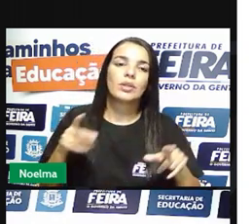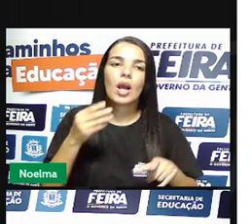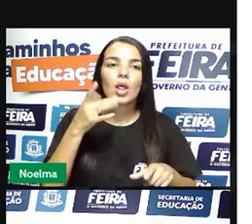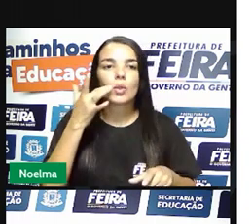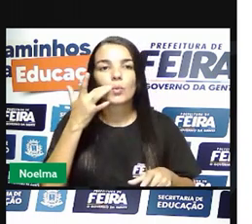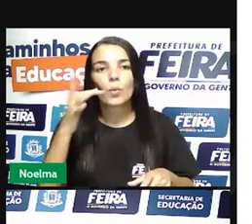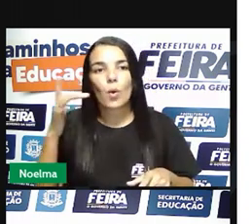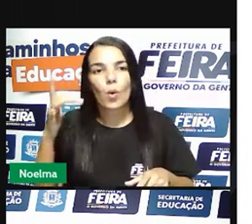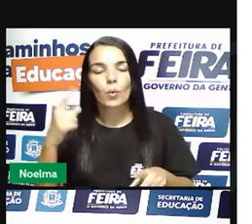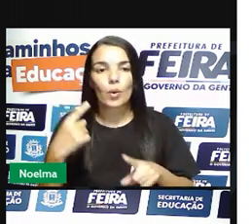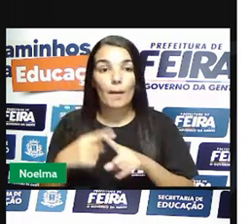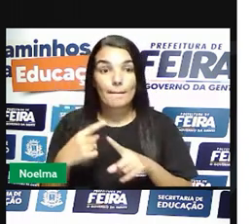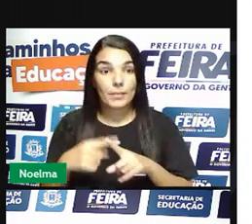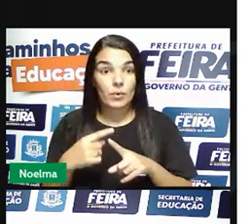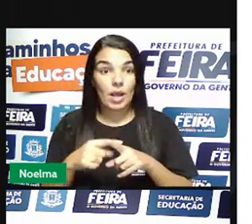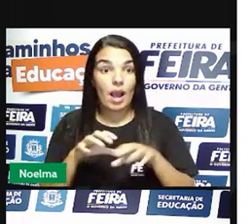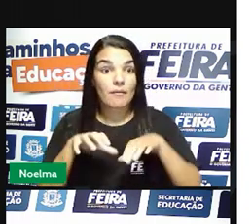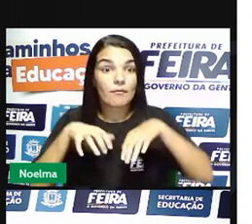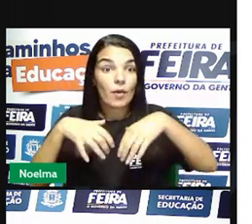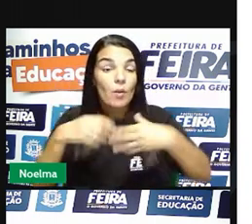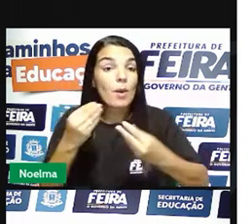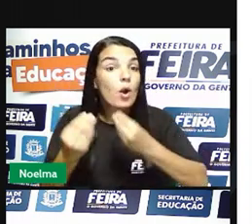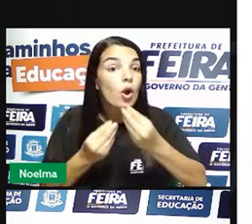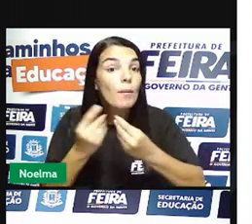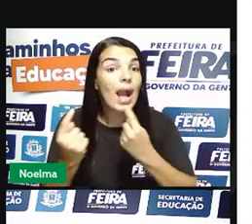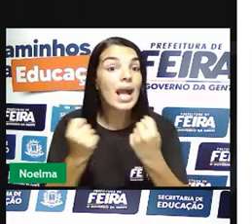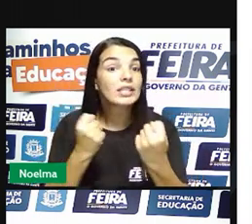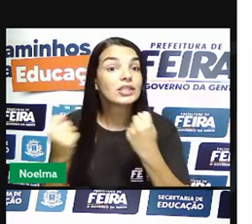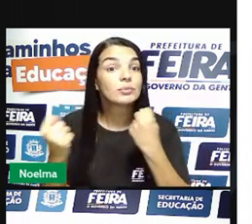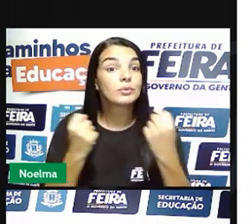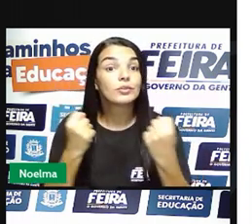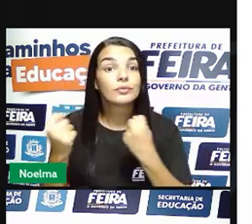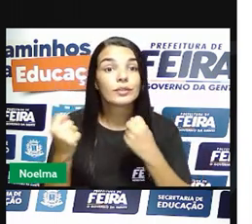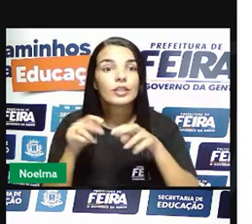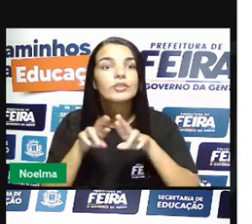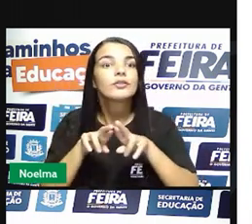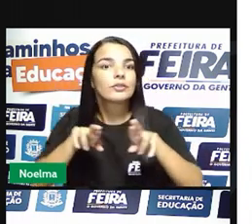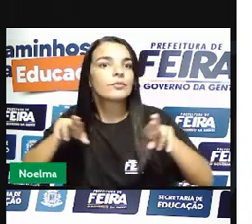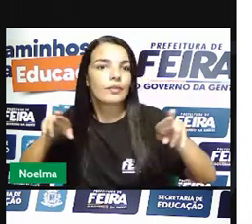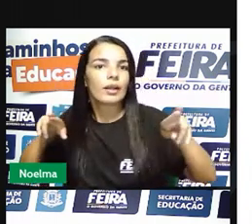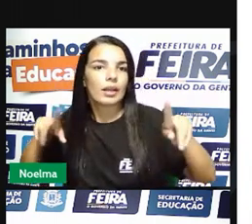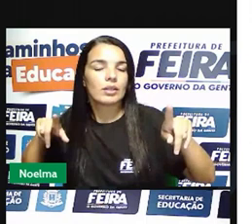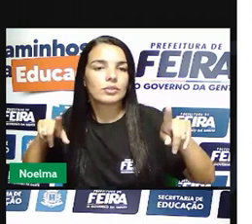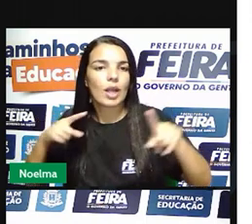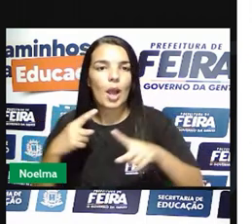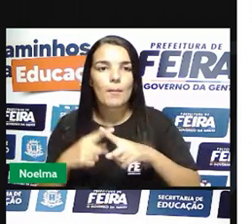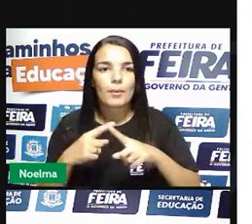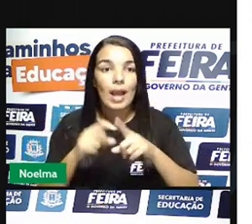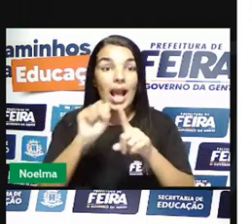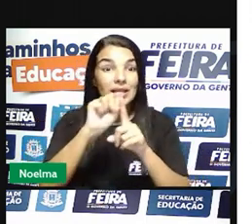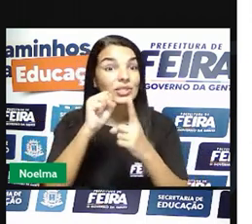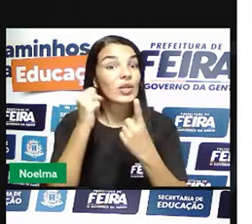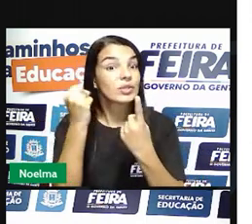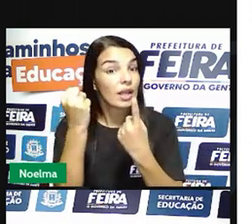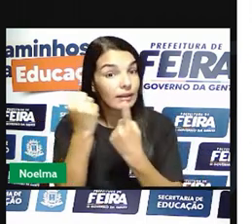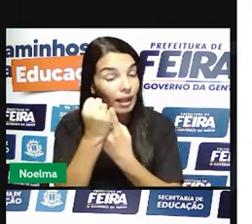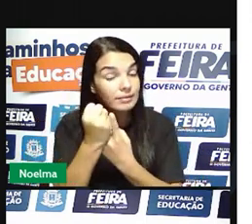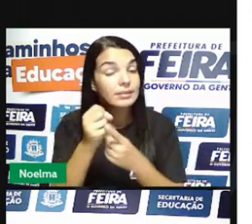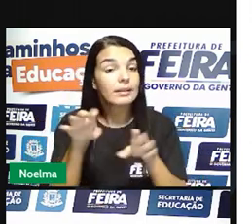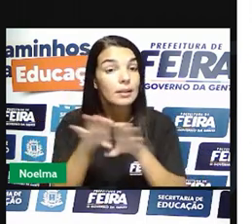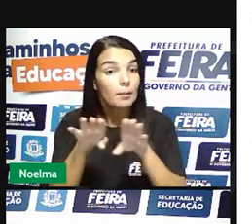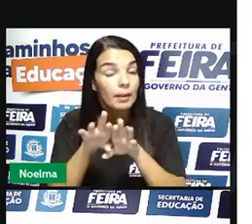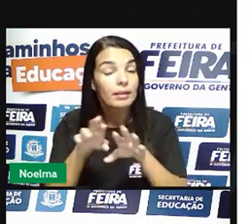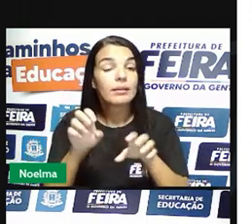mas a forma como era administrada essa produção era muito diferente. Até mesmo o tipo de sociedade era diferente